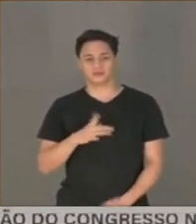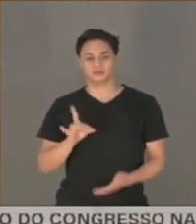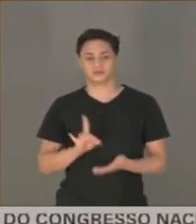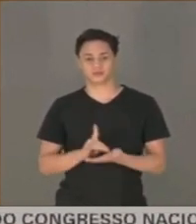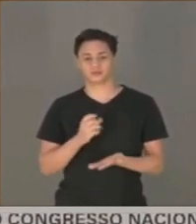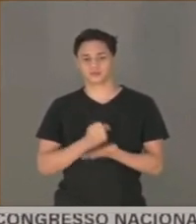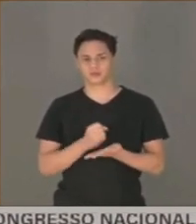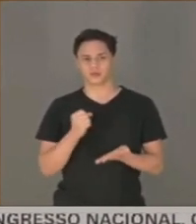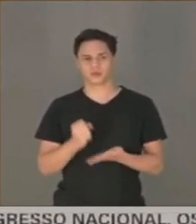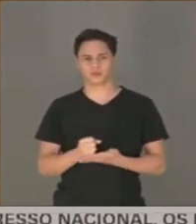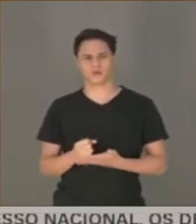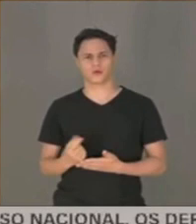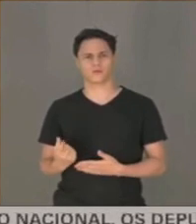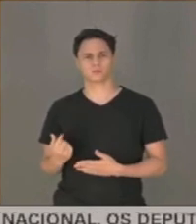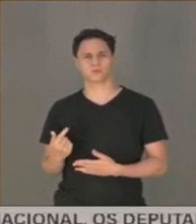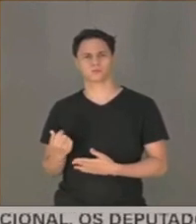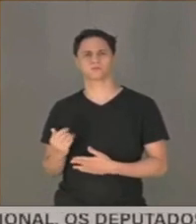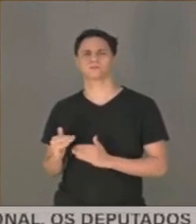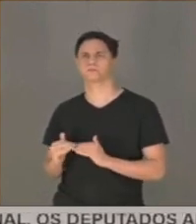contratos bilionários.